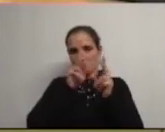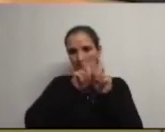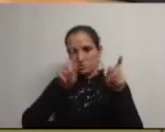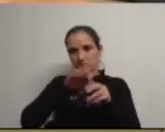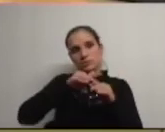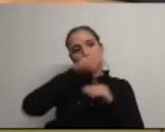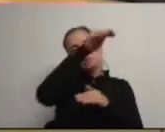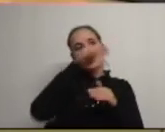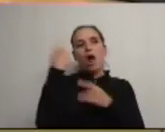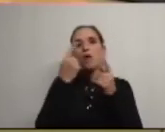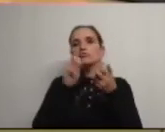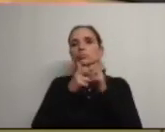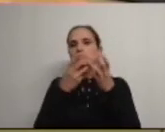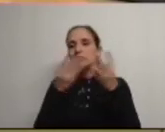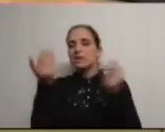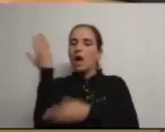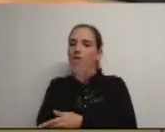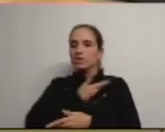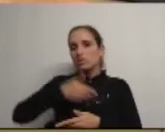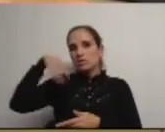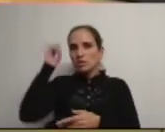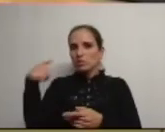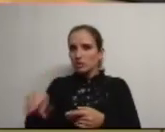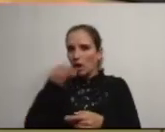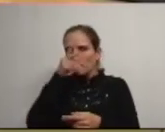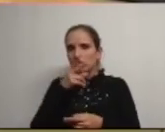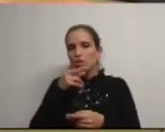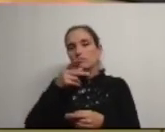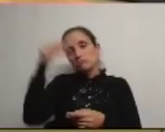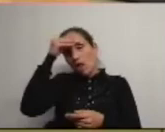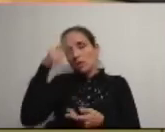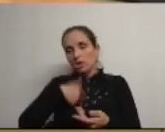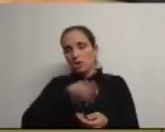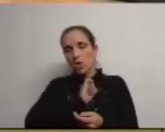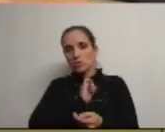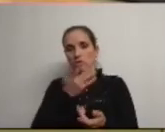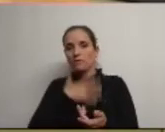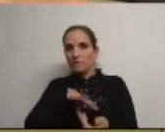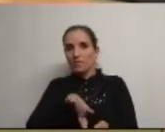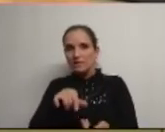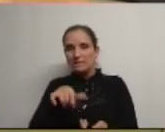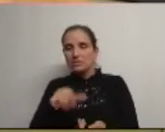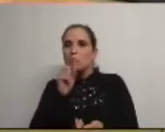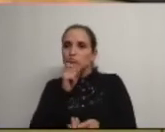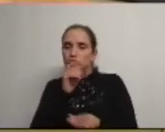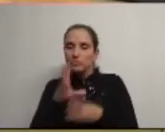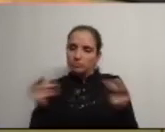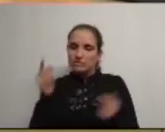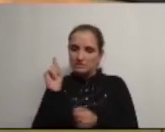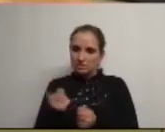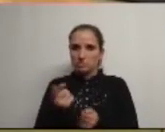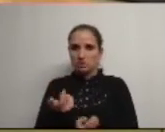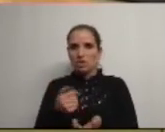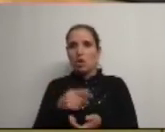resolver alguns problemas antigos que temos na nossa terra e queremos ver se é possível por aqui